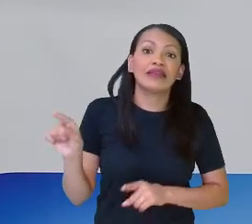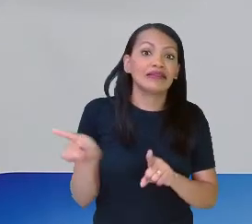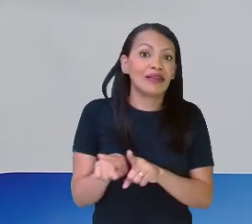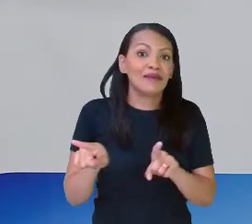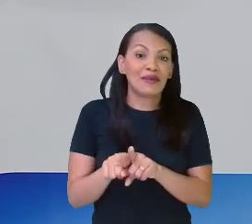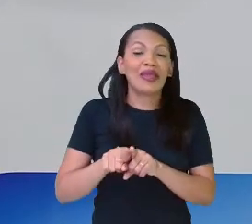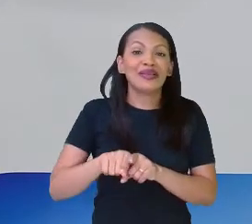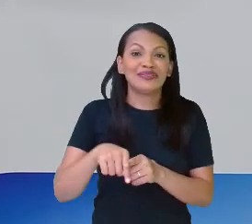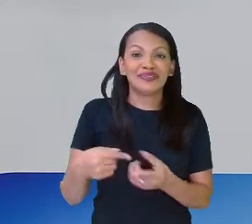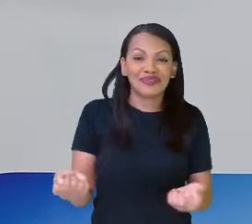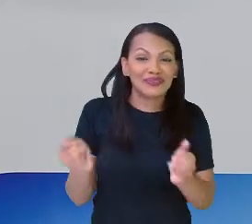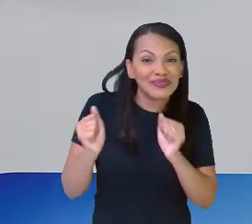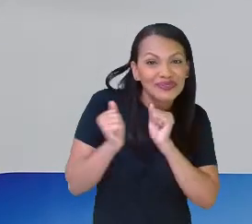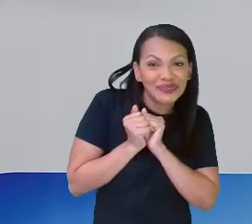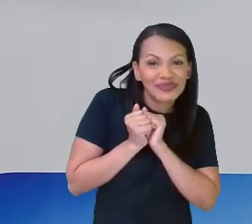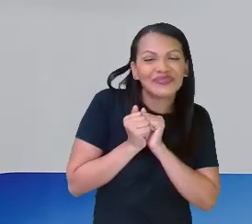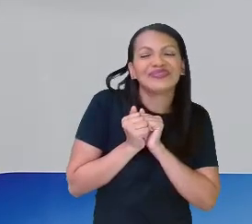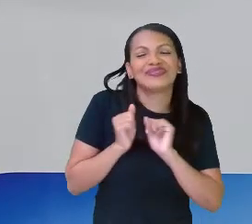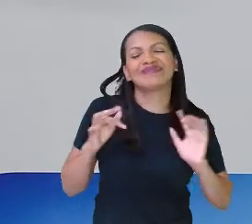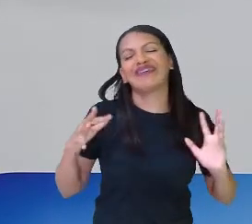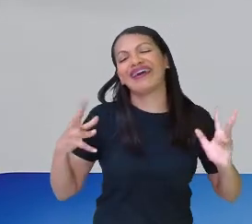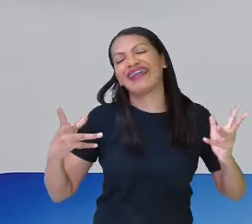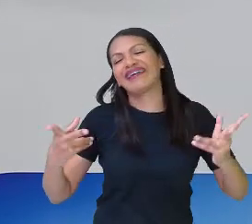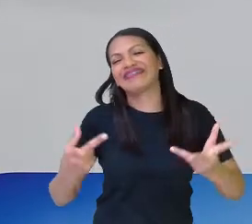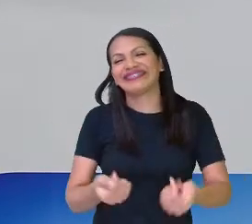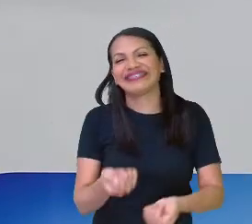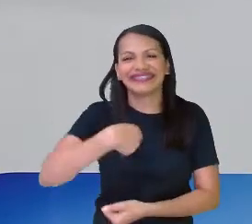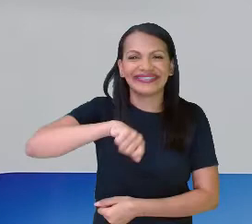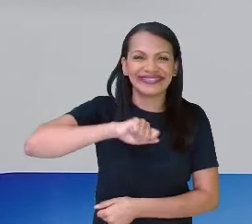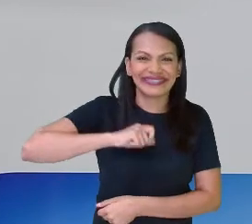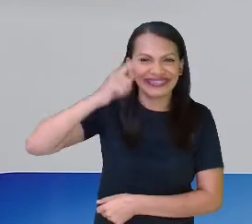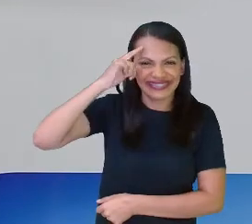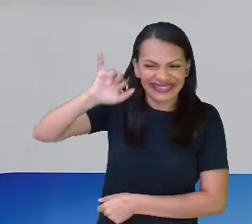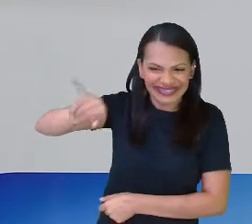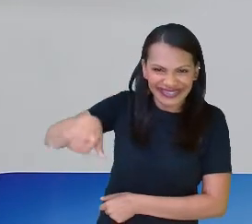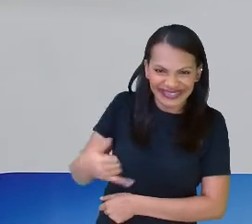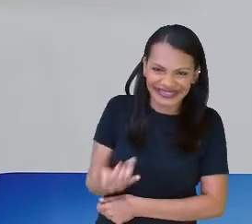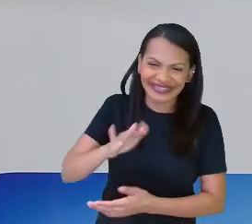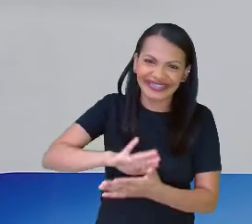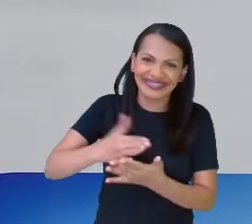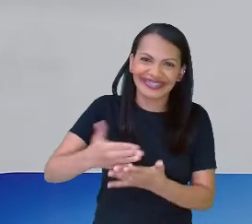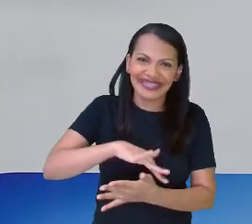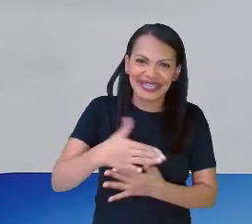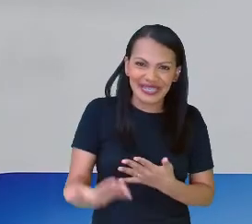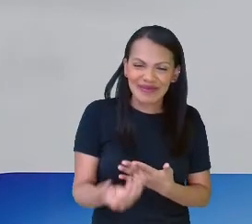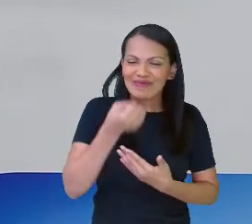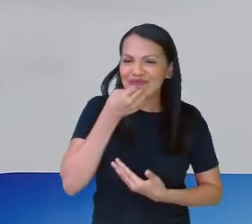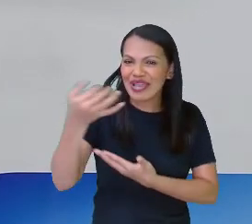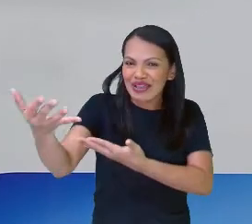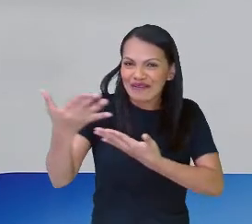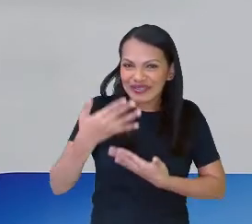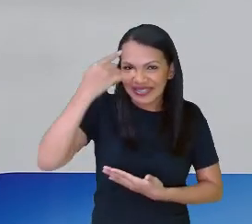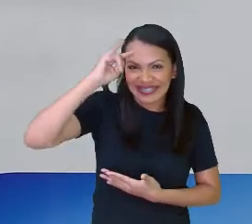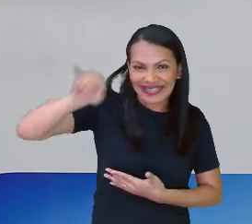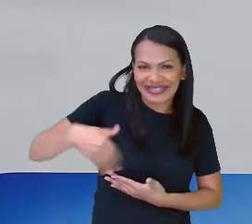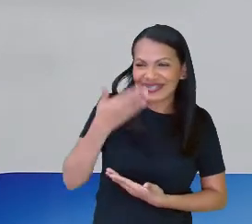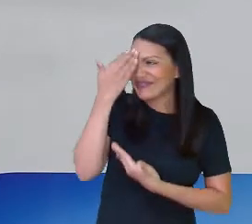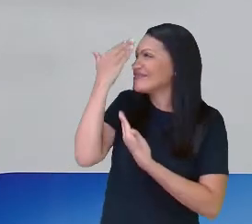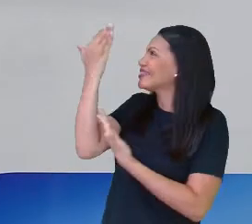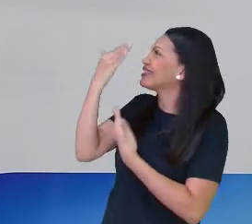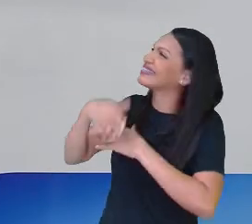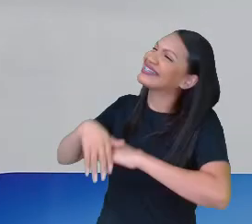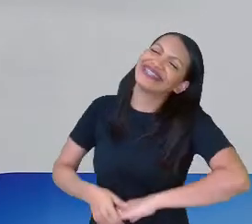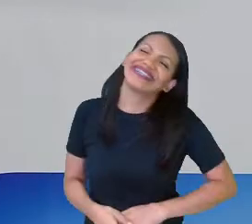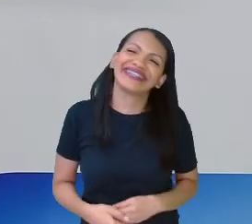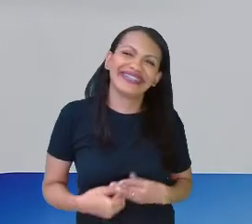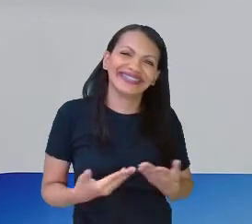Jéssica, fazendo aí essa tradução em libras, seja muito bem-vinda, Jéssica. Aí,